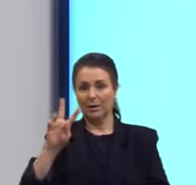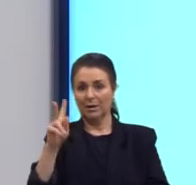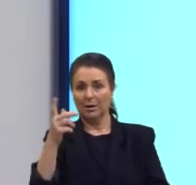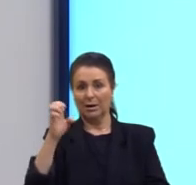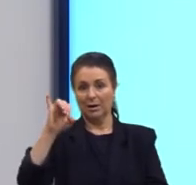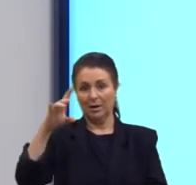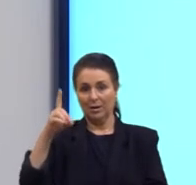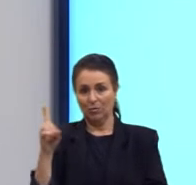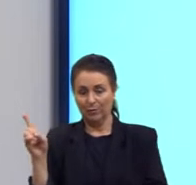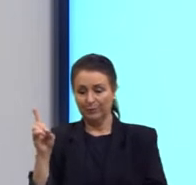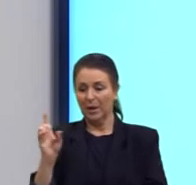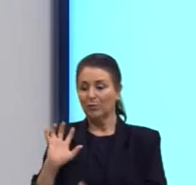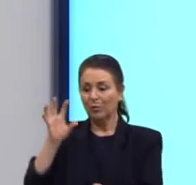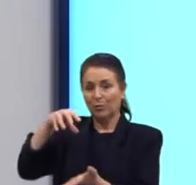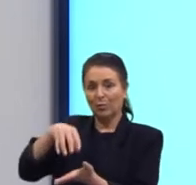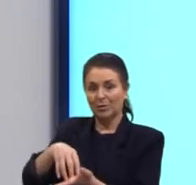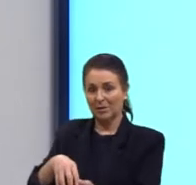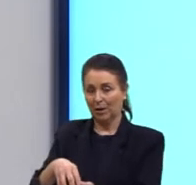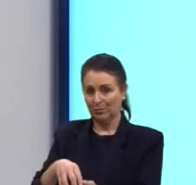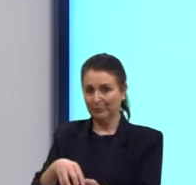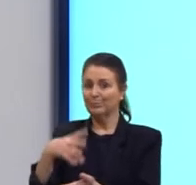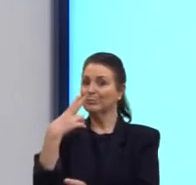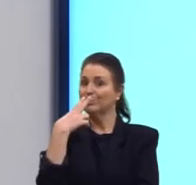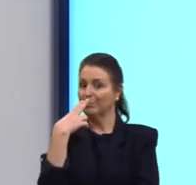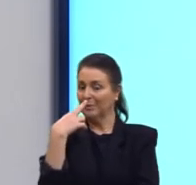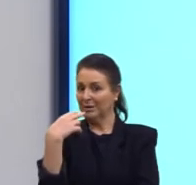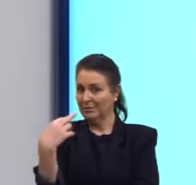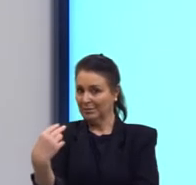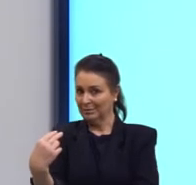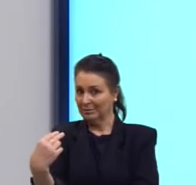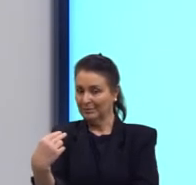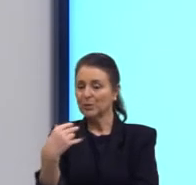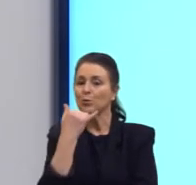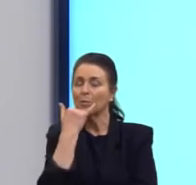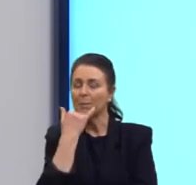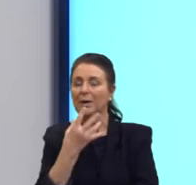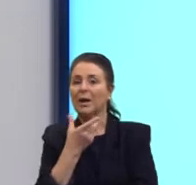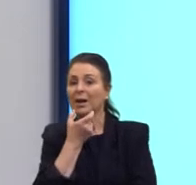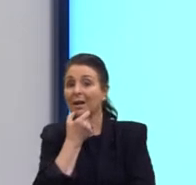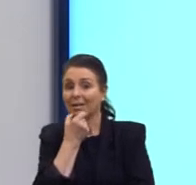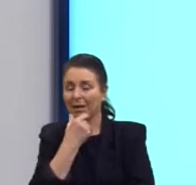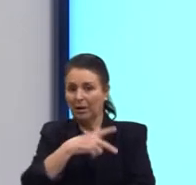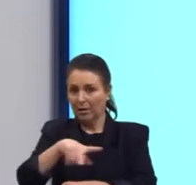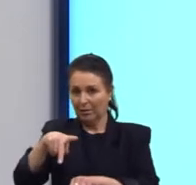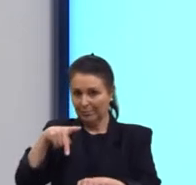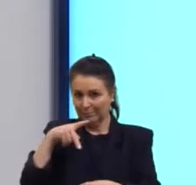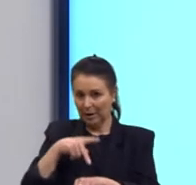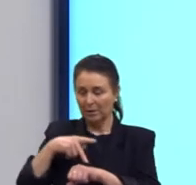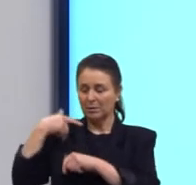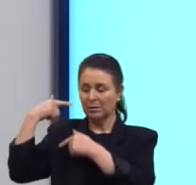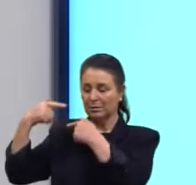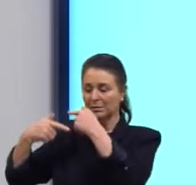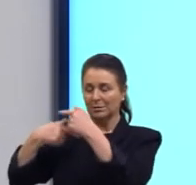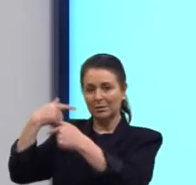Inglaterra. Os ingleses, a população branca descendente dos ingleses também, tinham mais de 80% das